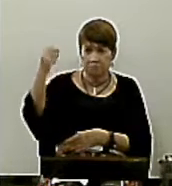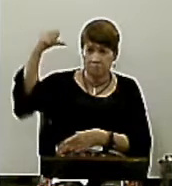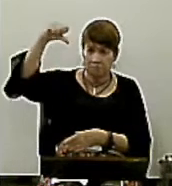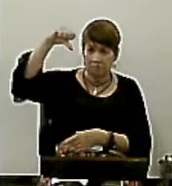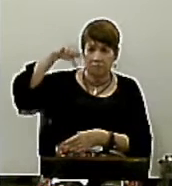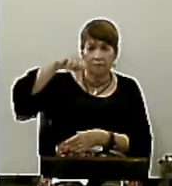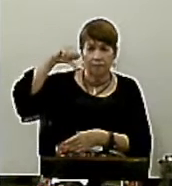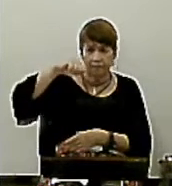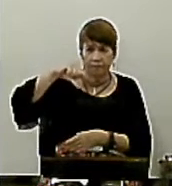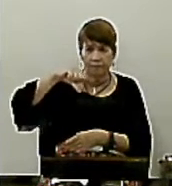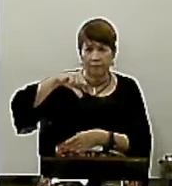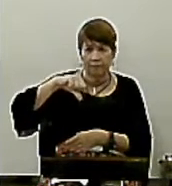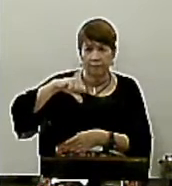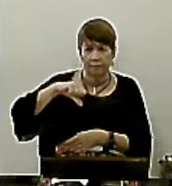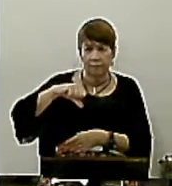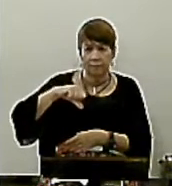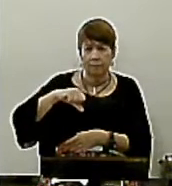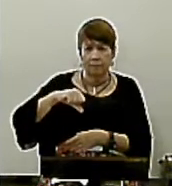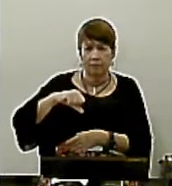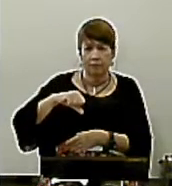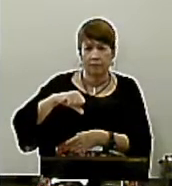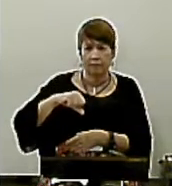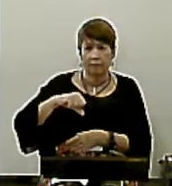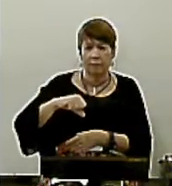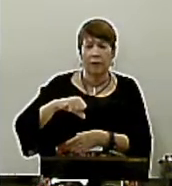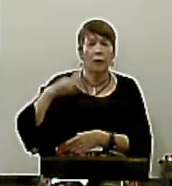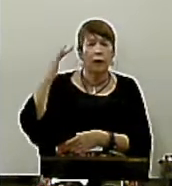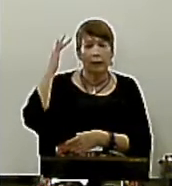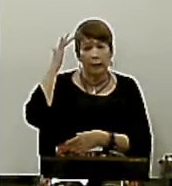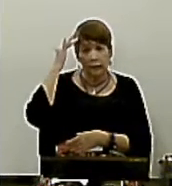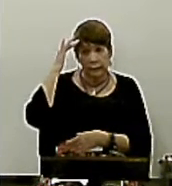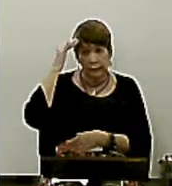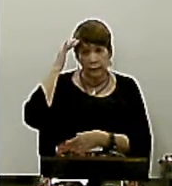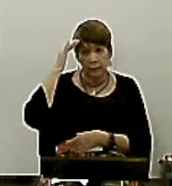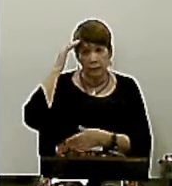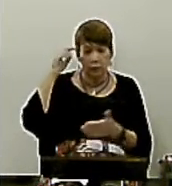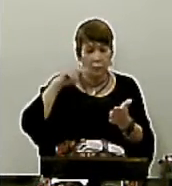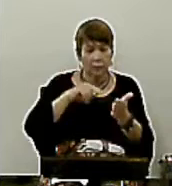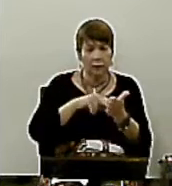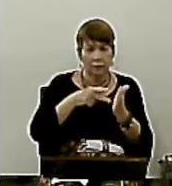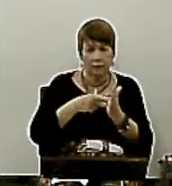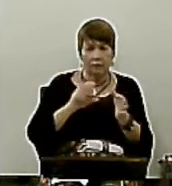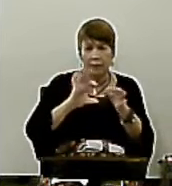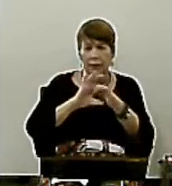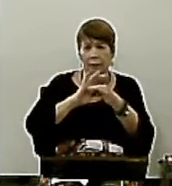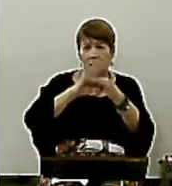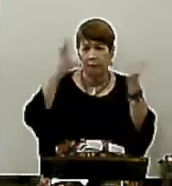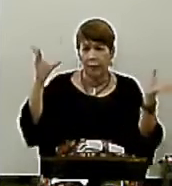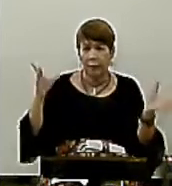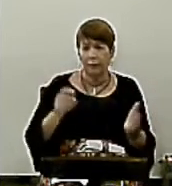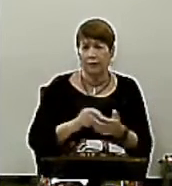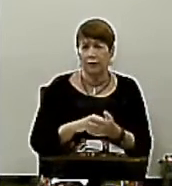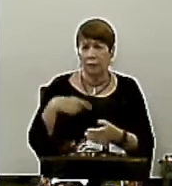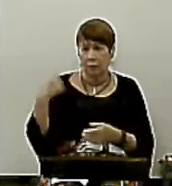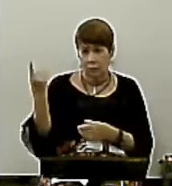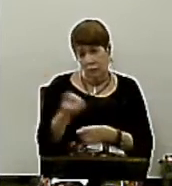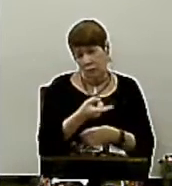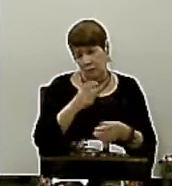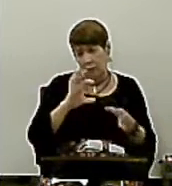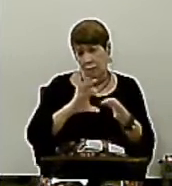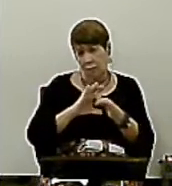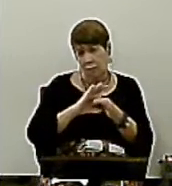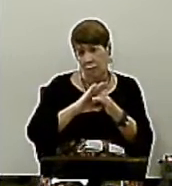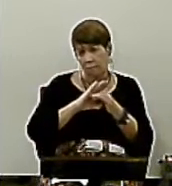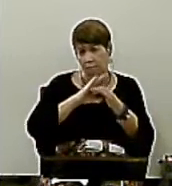A respeito do que nós entendemos ser a liberdade E o que a nossa liberdade não pode